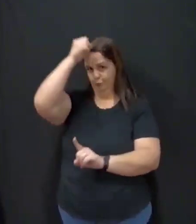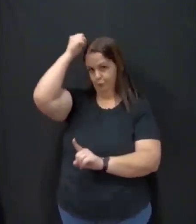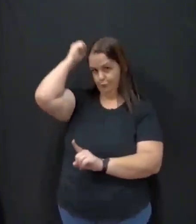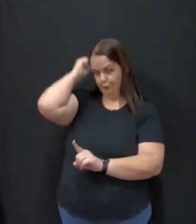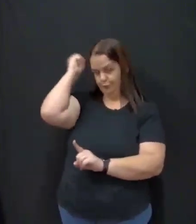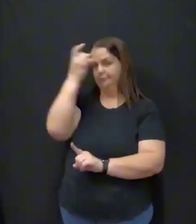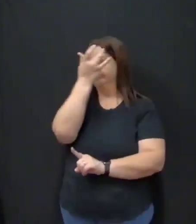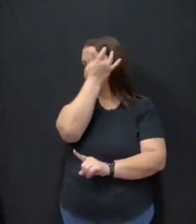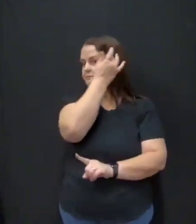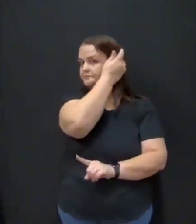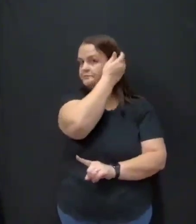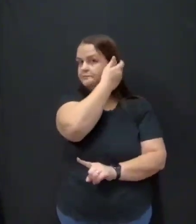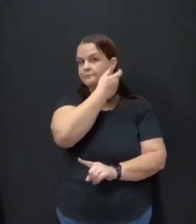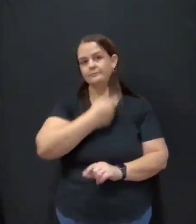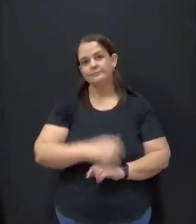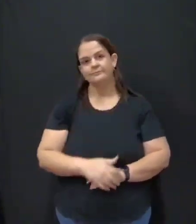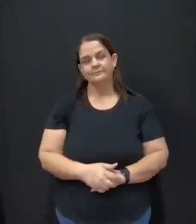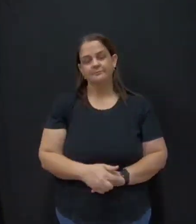que...